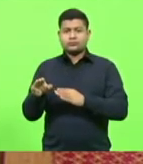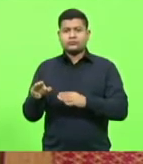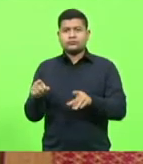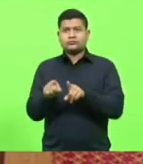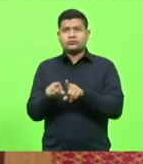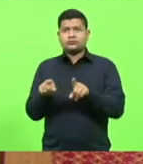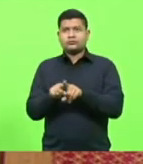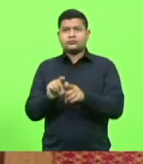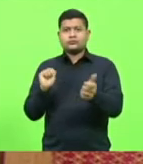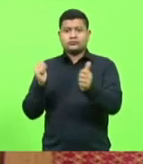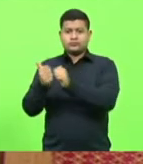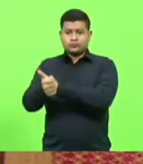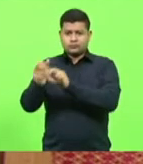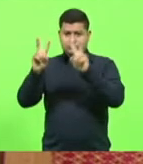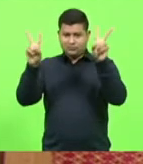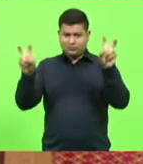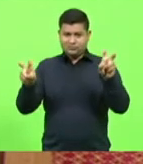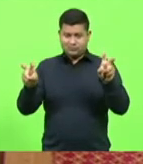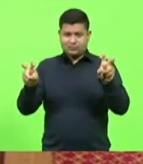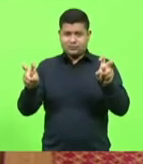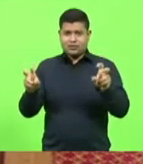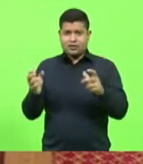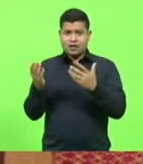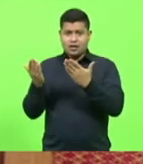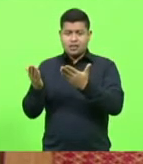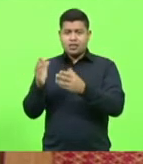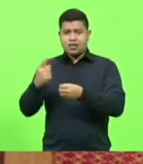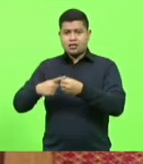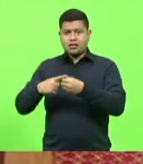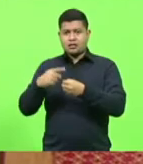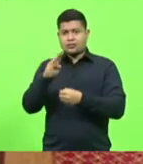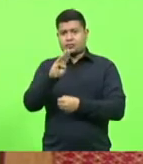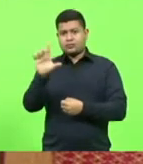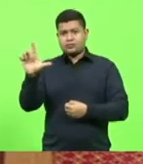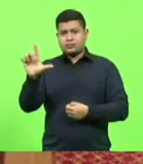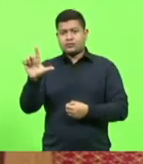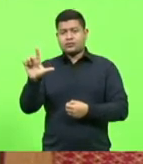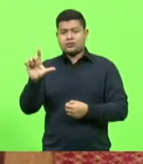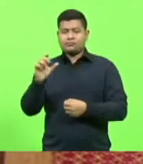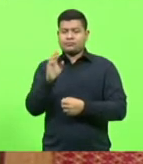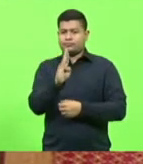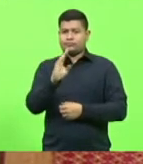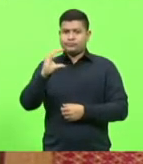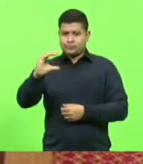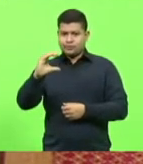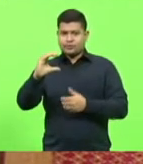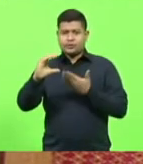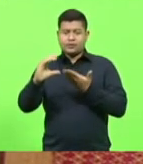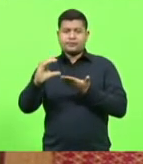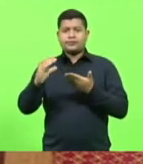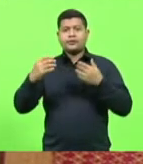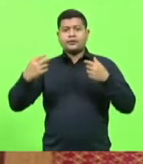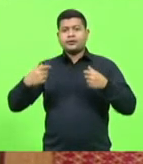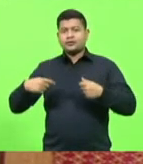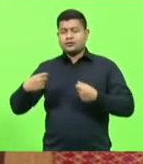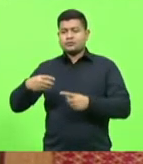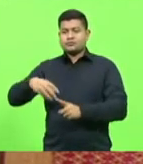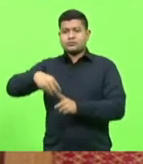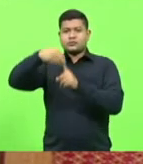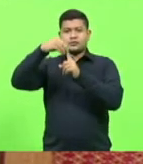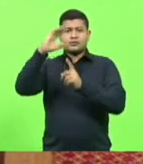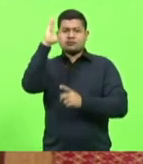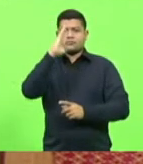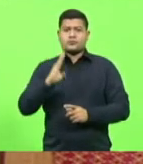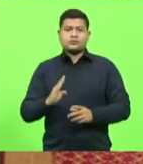esporte de Balneário Camboriú, que tem que ser destacado a nível nacional. E,